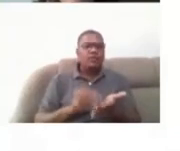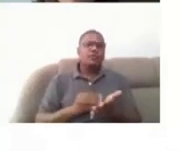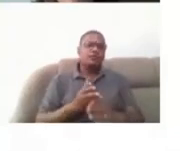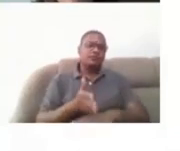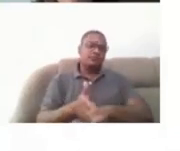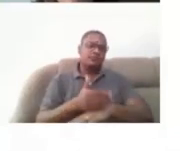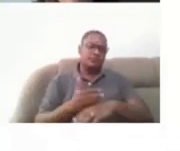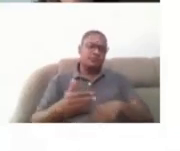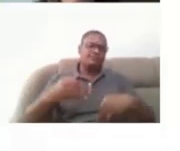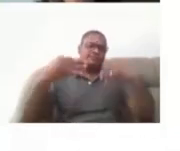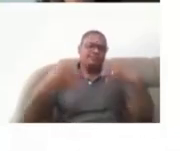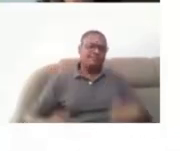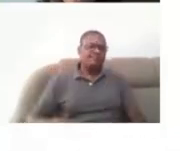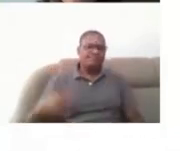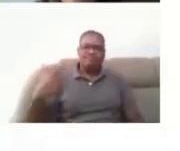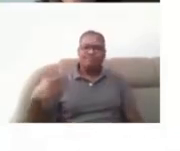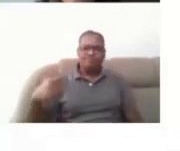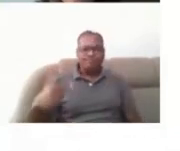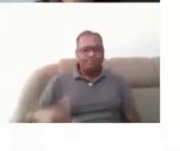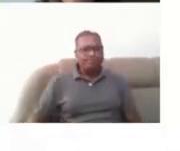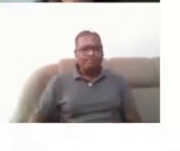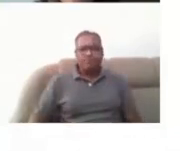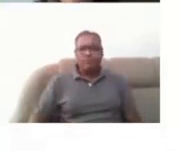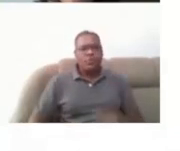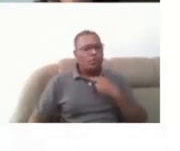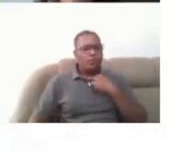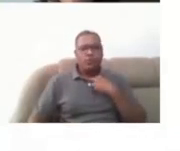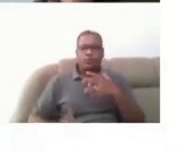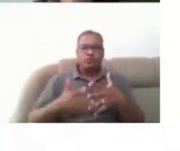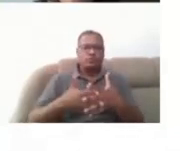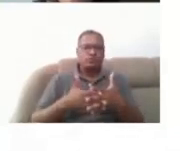adequadas mesmo, tá? A gente não pode confundir.